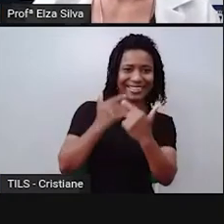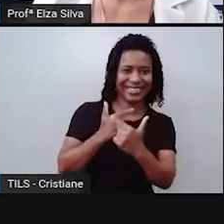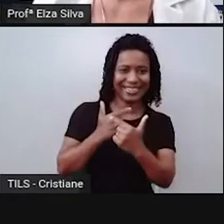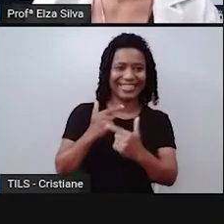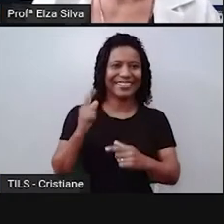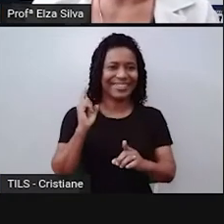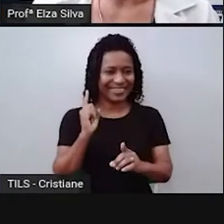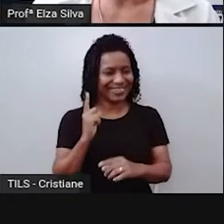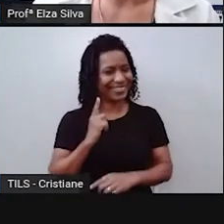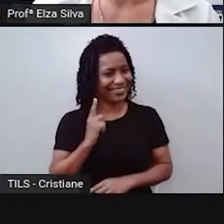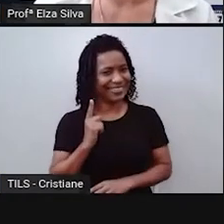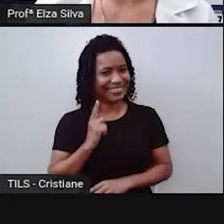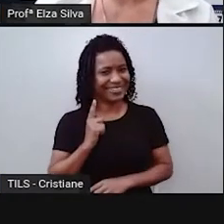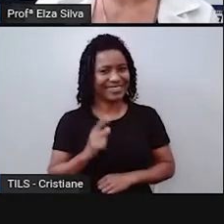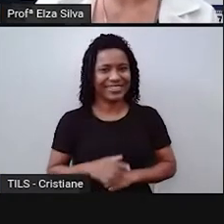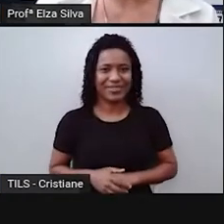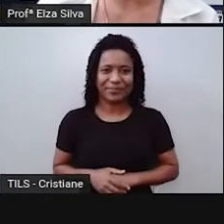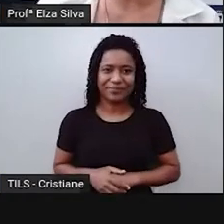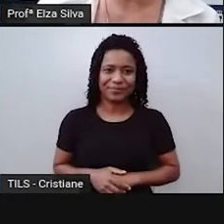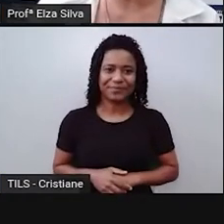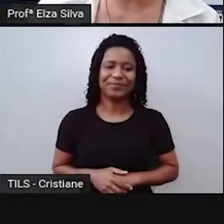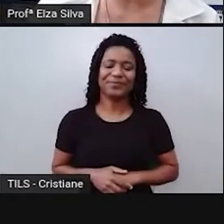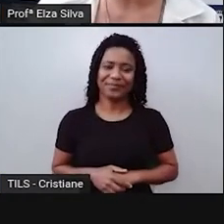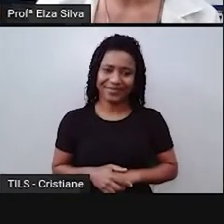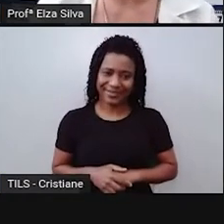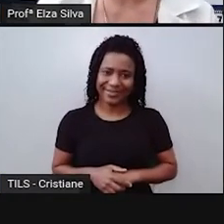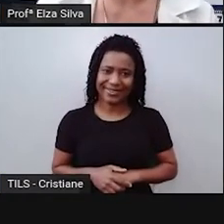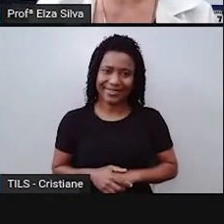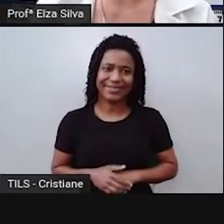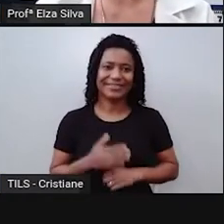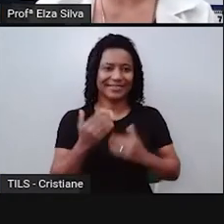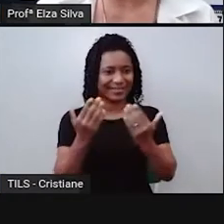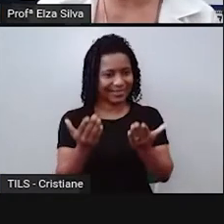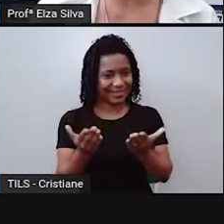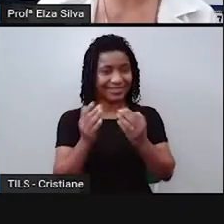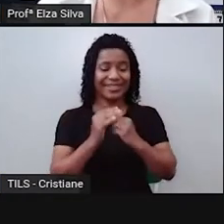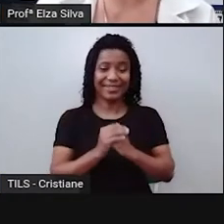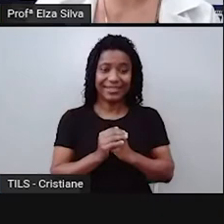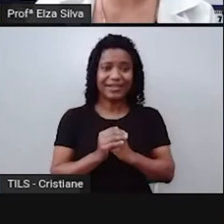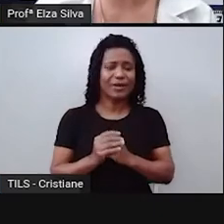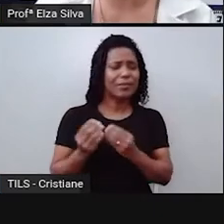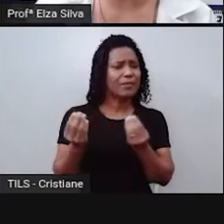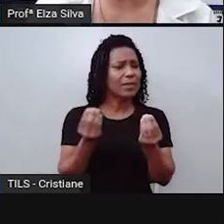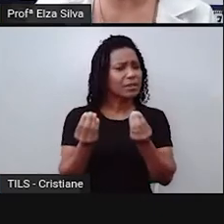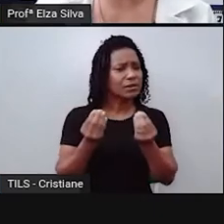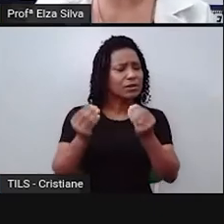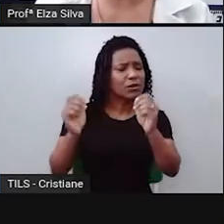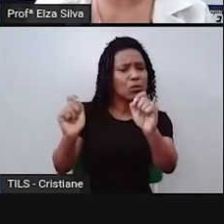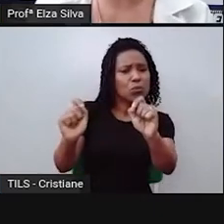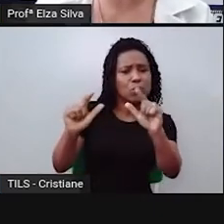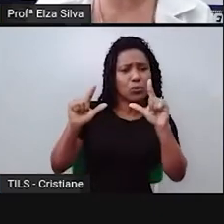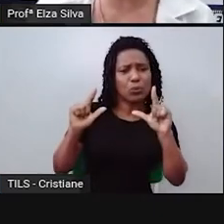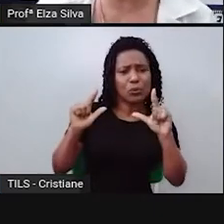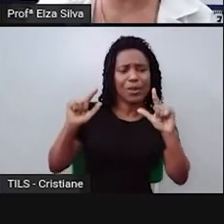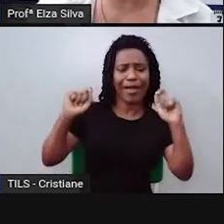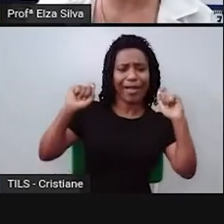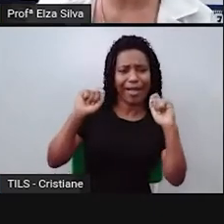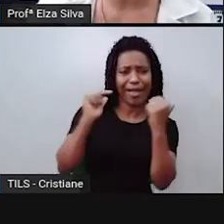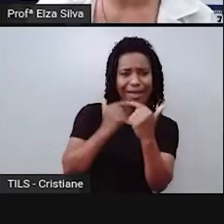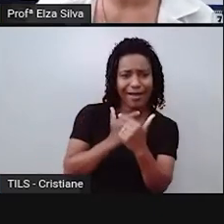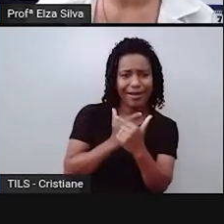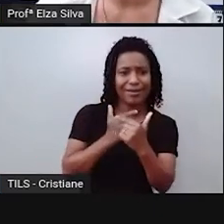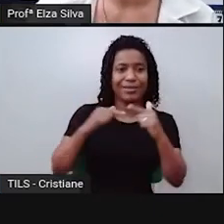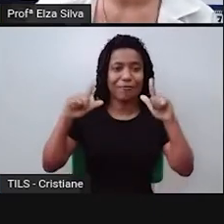E os memes, normalmente, são elaborados, são produzidos em formas de foto.